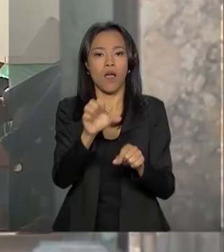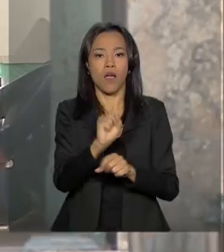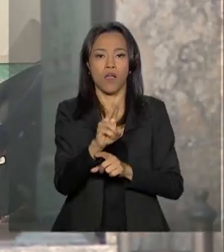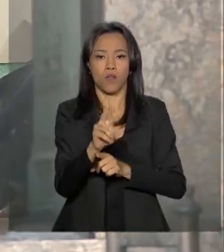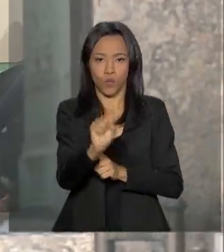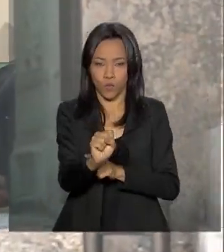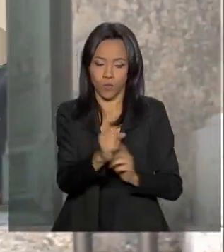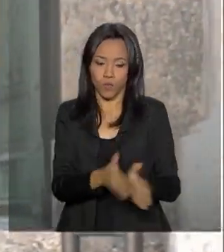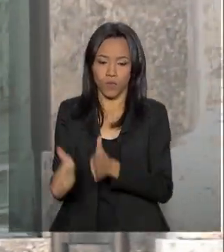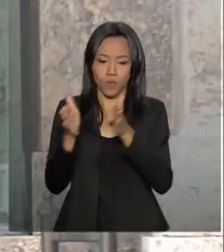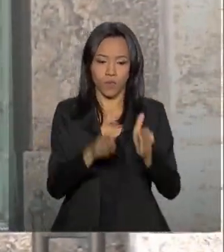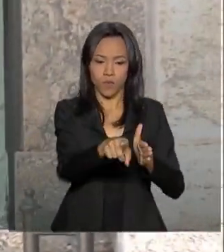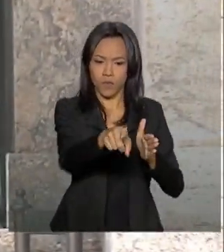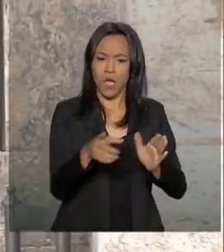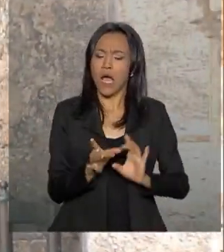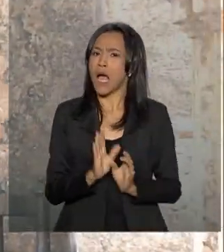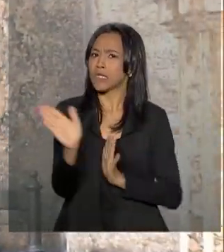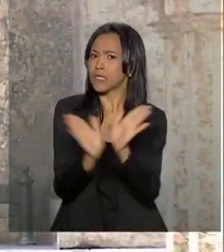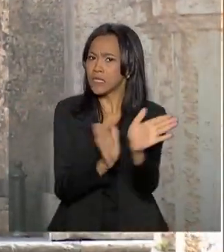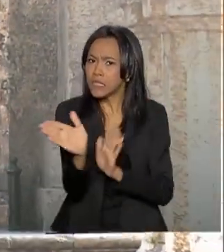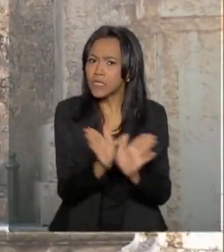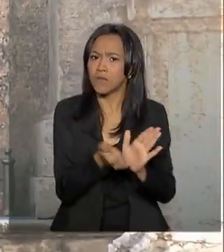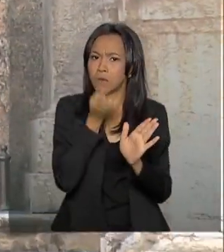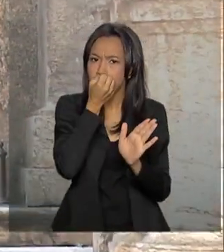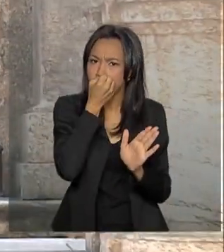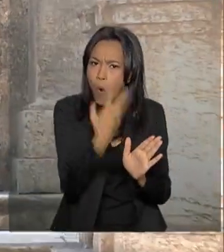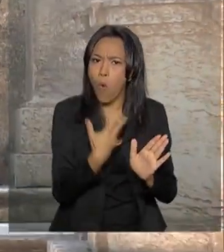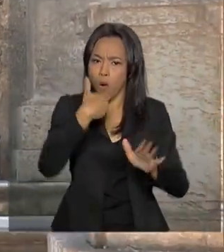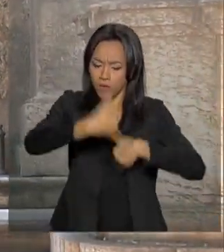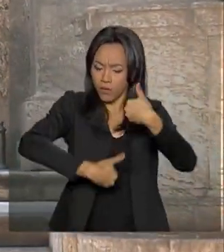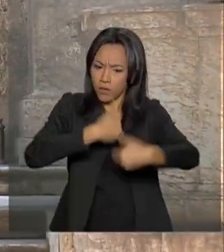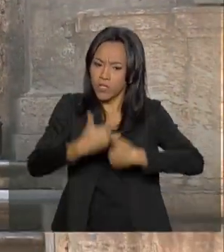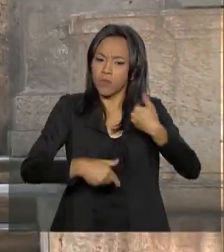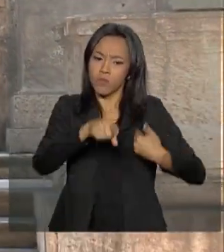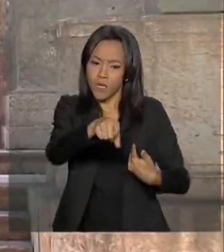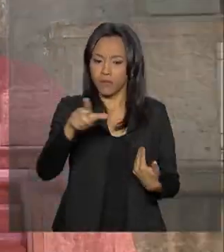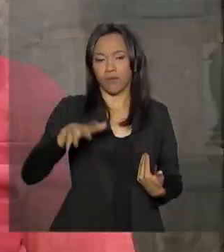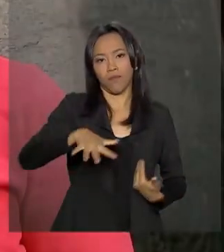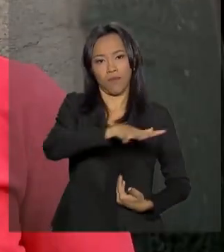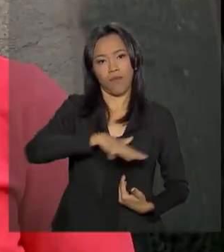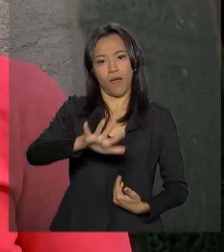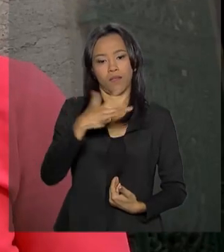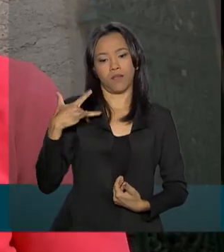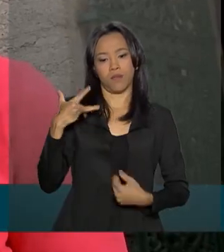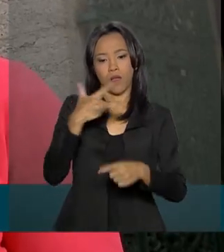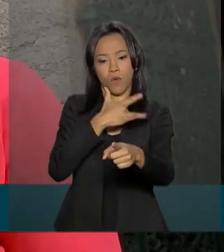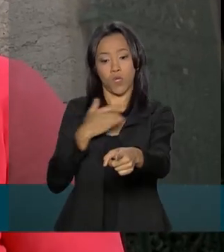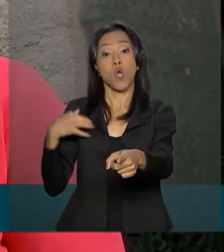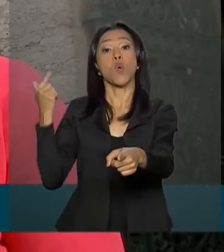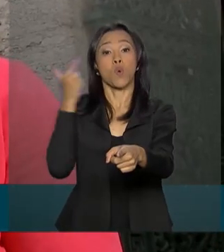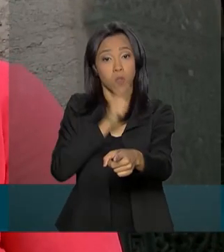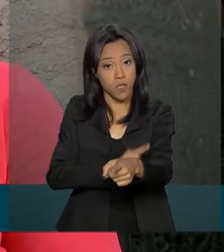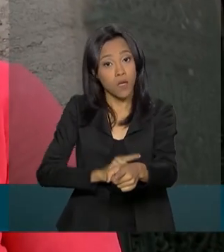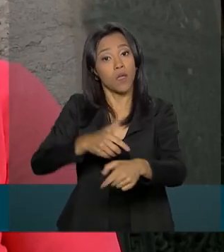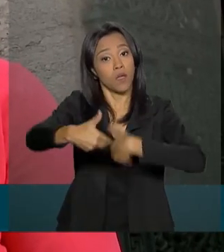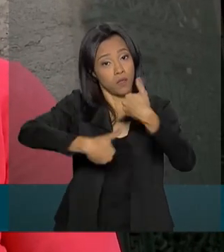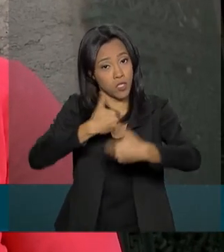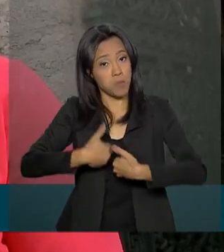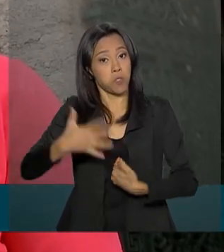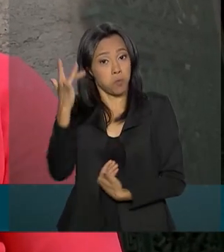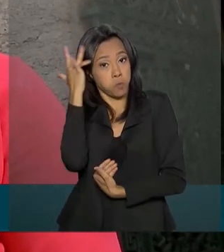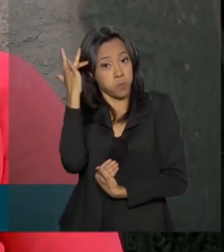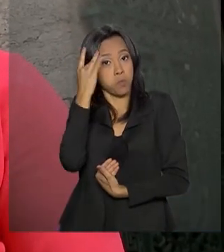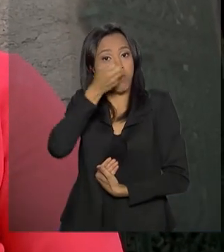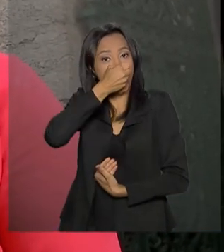e com bom atendimento, características que fazem a diferença quando o assunto é saúde. A gente consegue um atendimento de qualidade, com bons